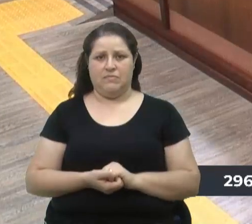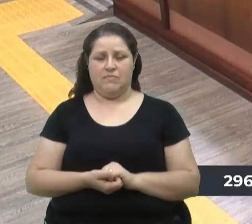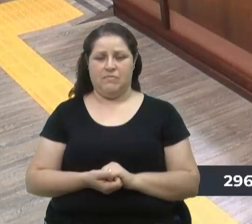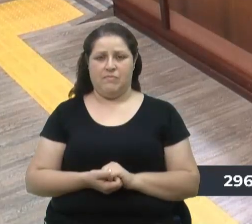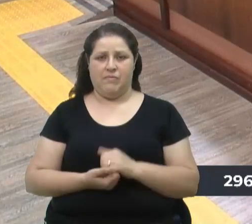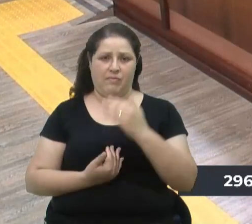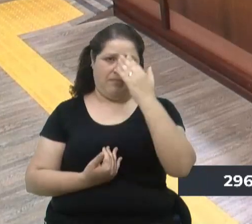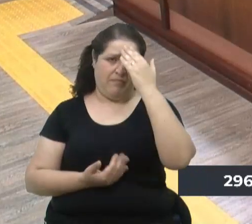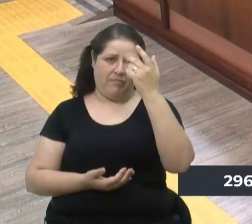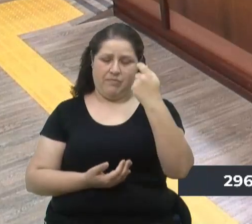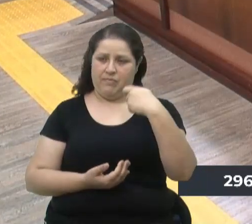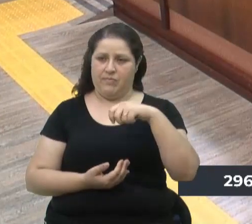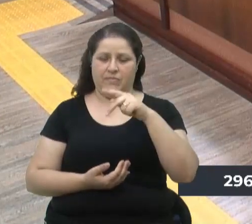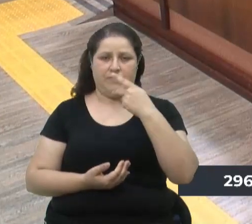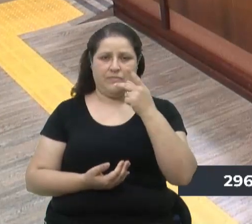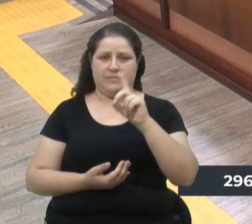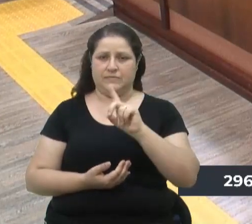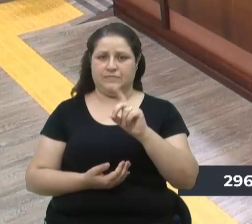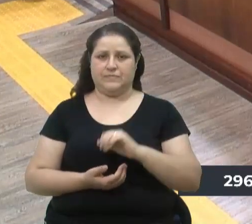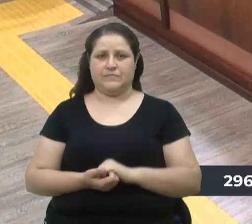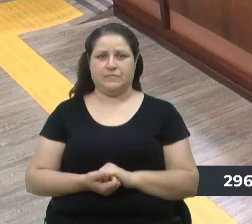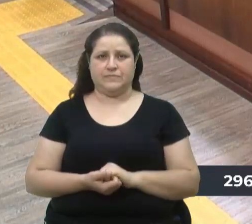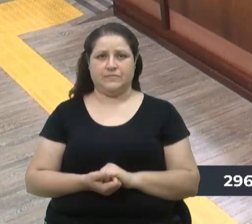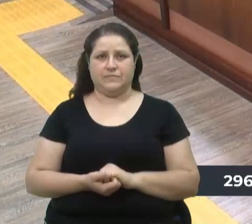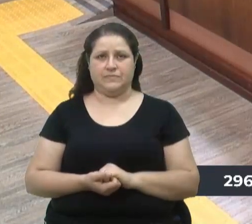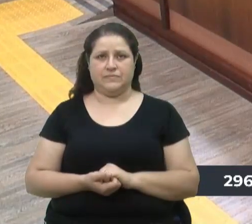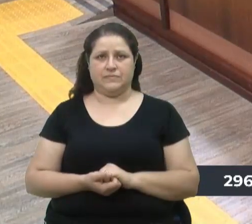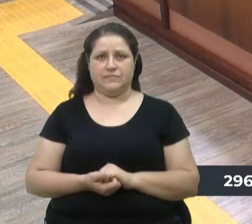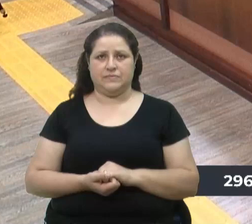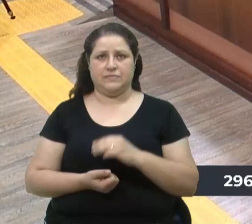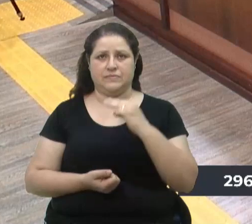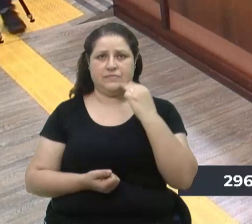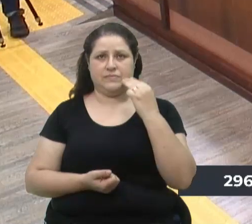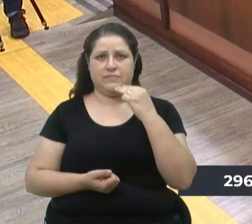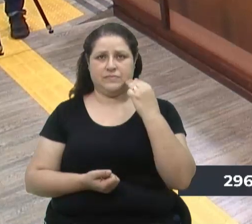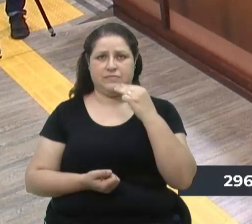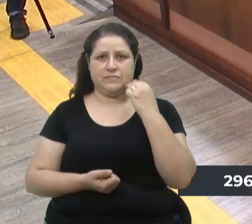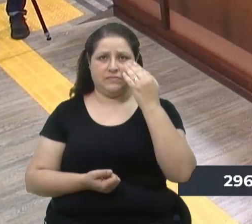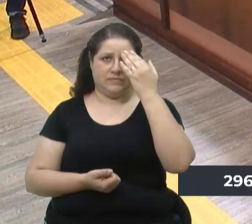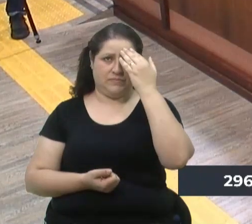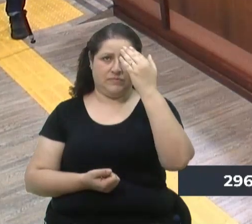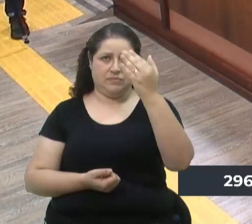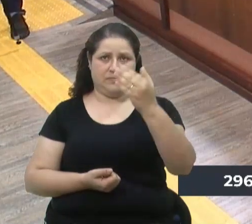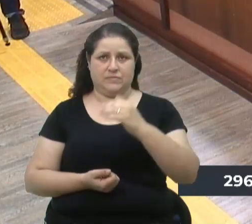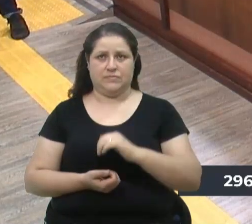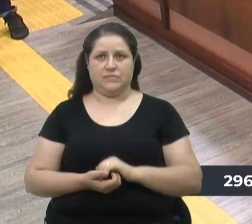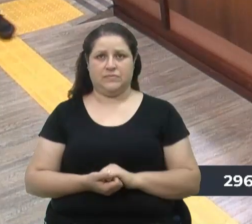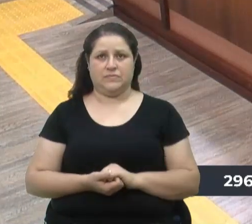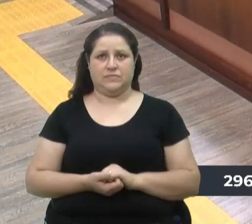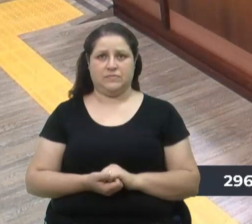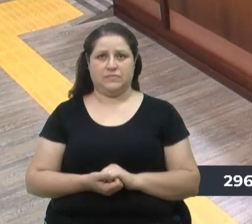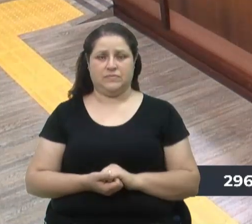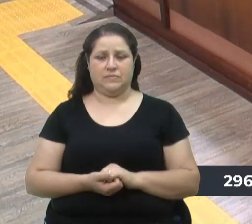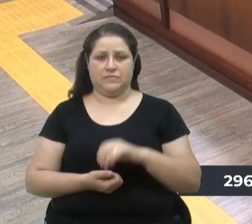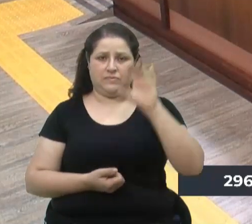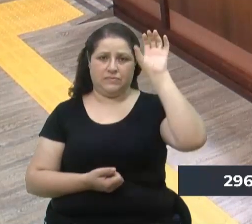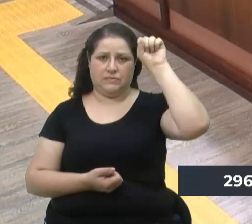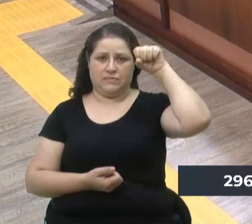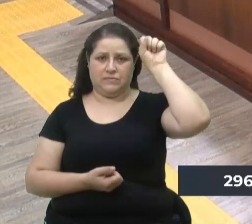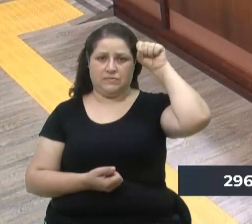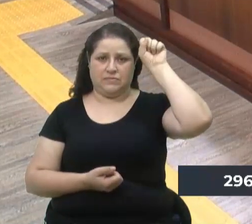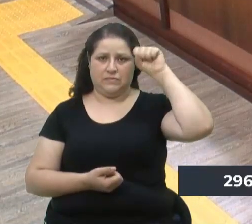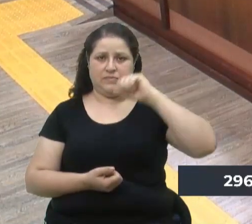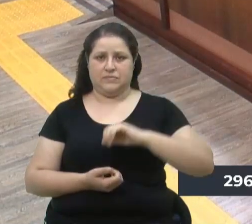Agradeço, abre o mão. Obrigado. Marisol Santos. Agradeço. Clóvis Xuxa,